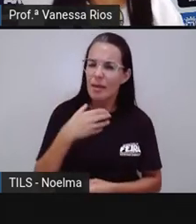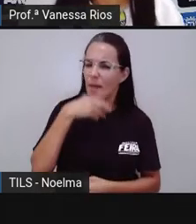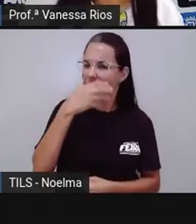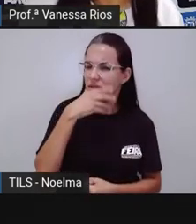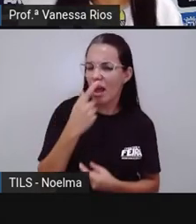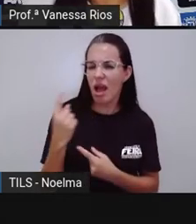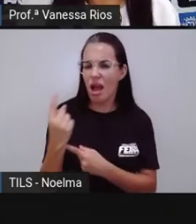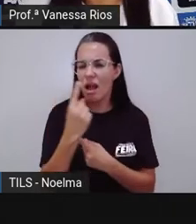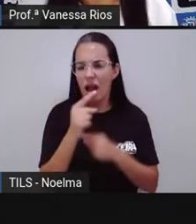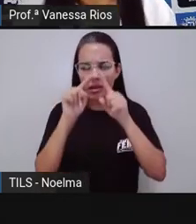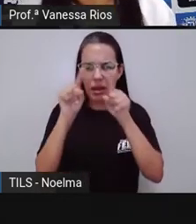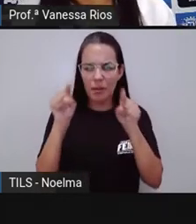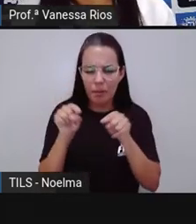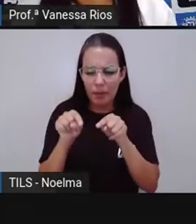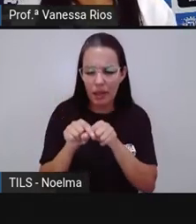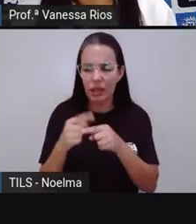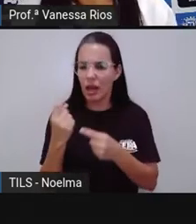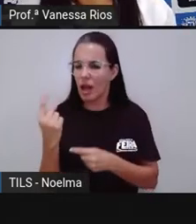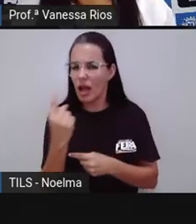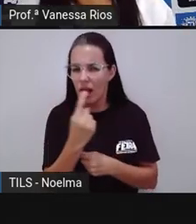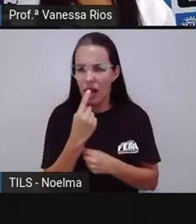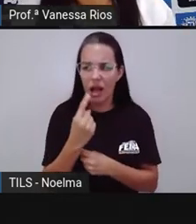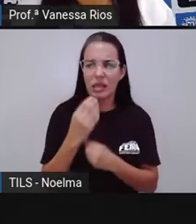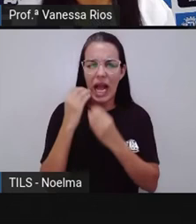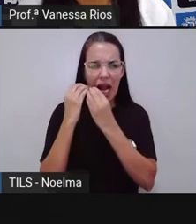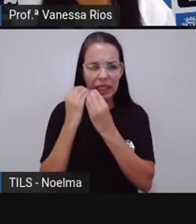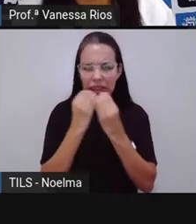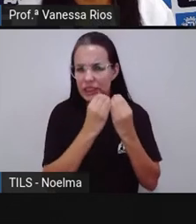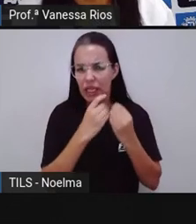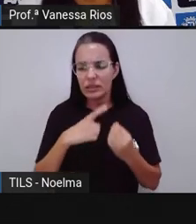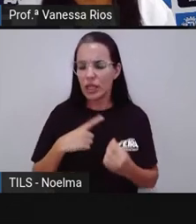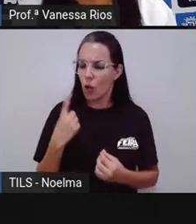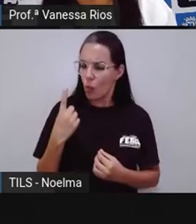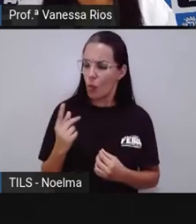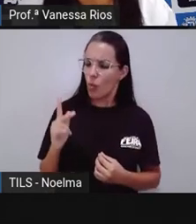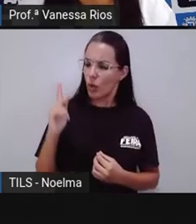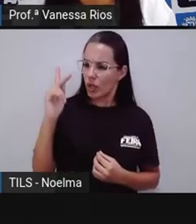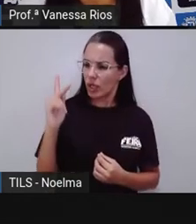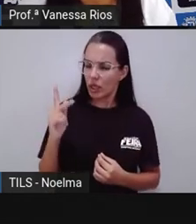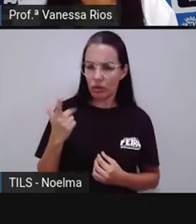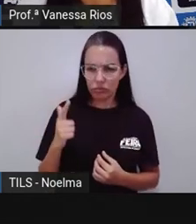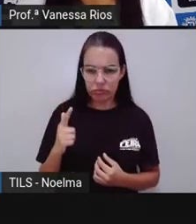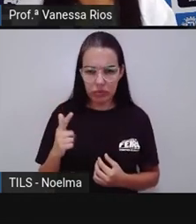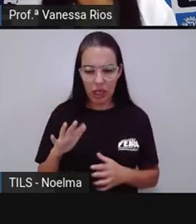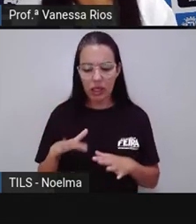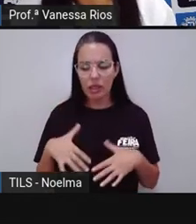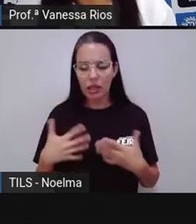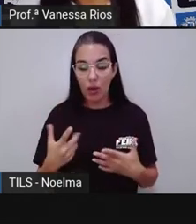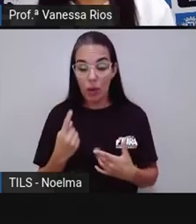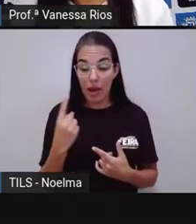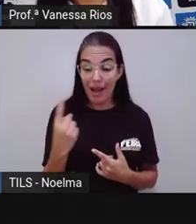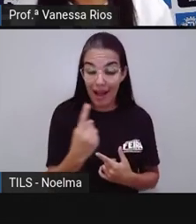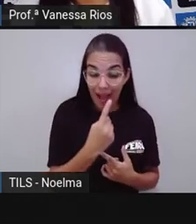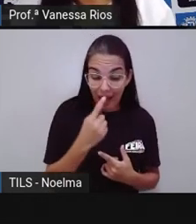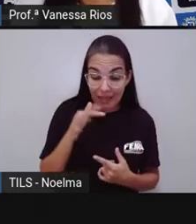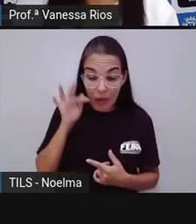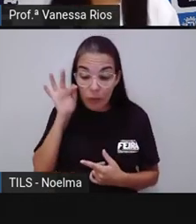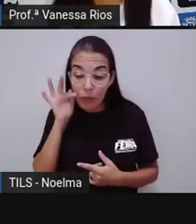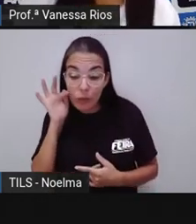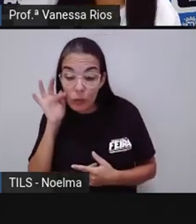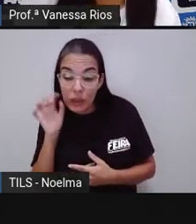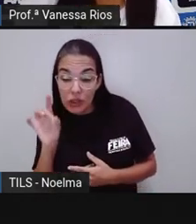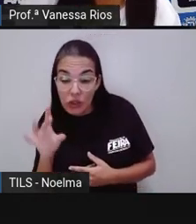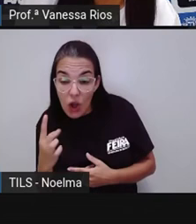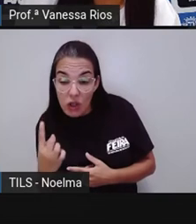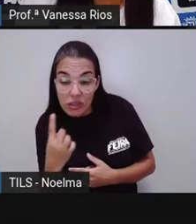cada feira, em cada melão, se aí tem um quilo de cada fruta, né? Quanto será a massa de cada fruta de forma